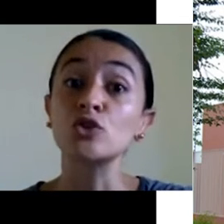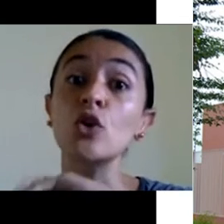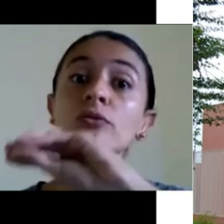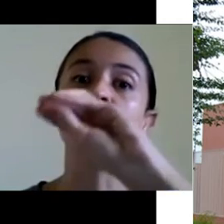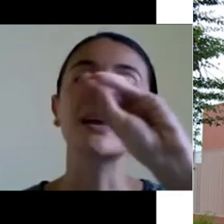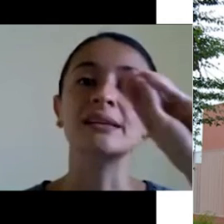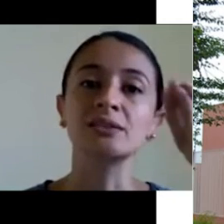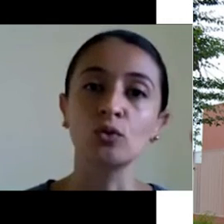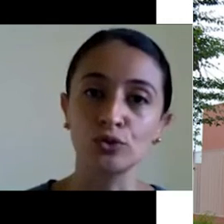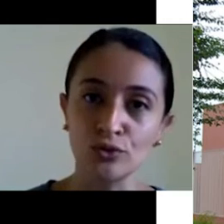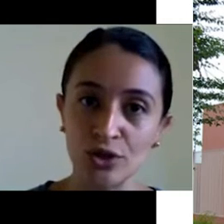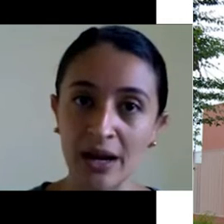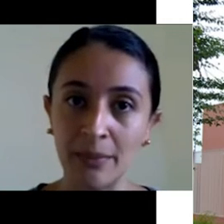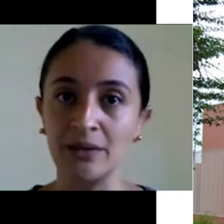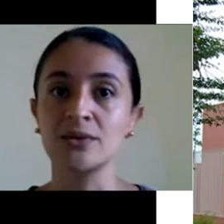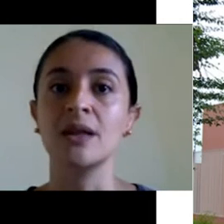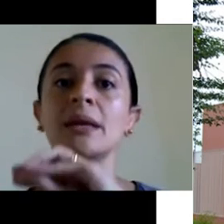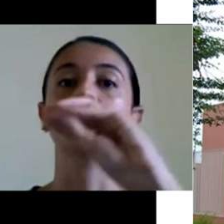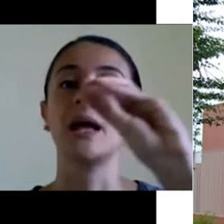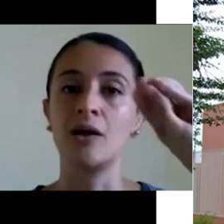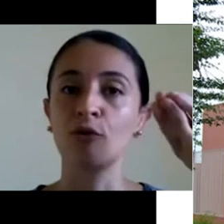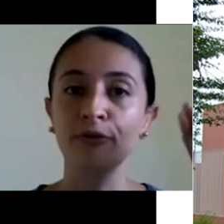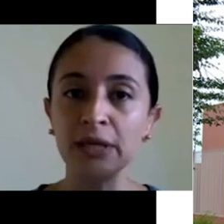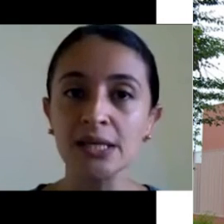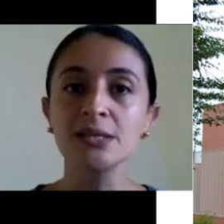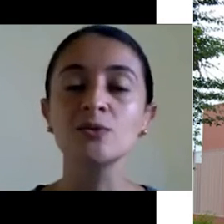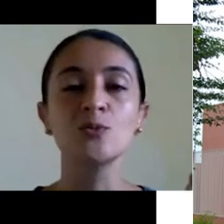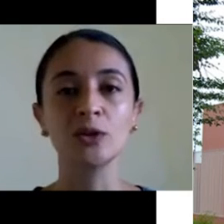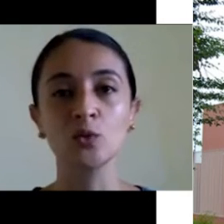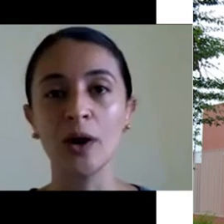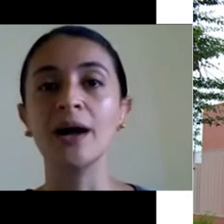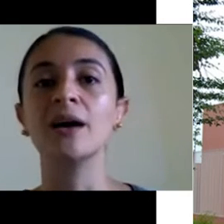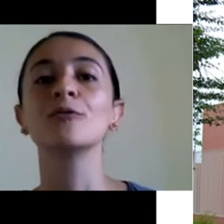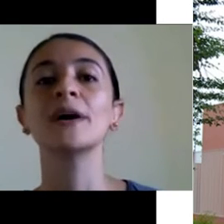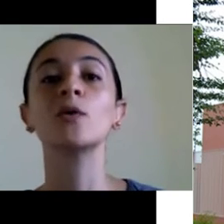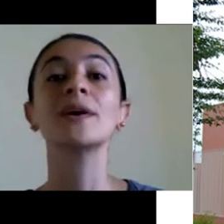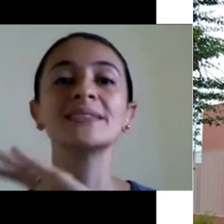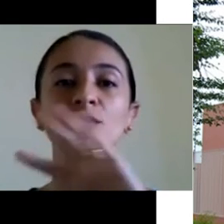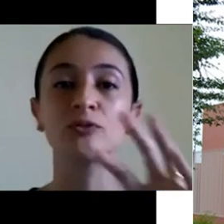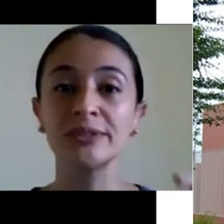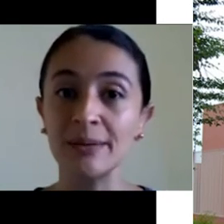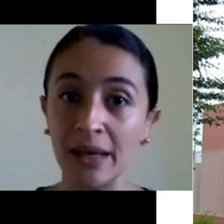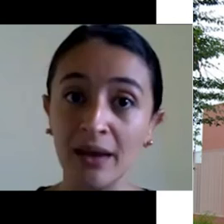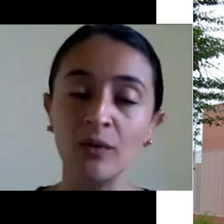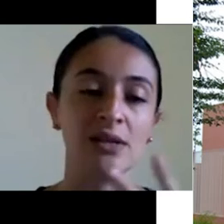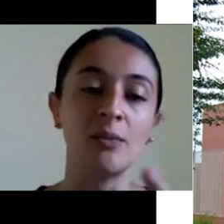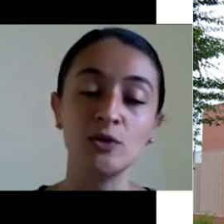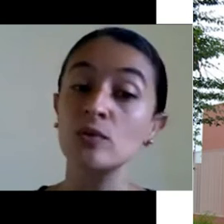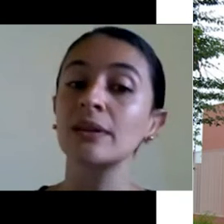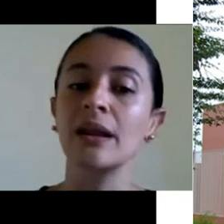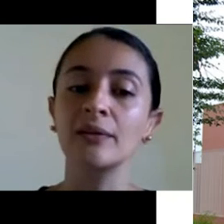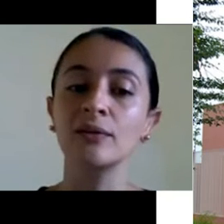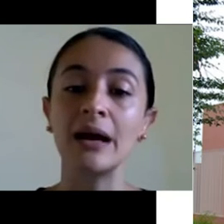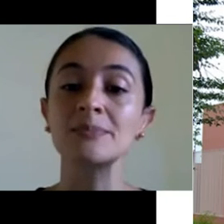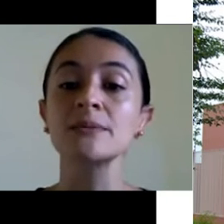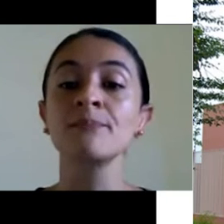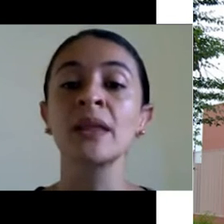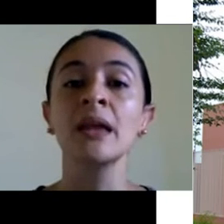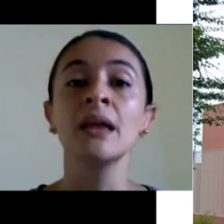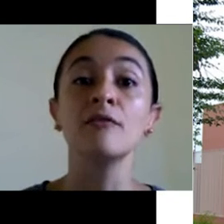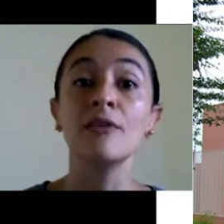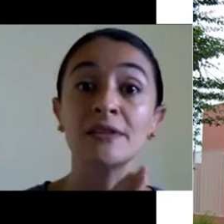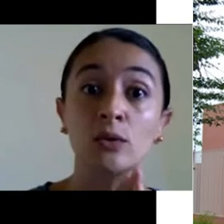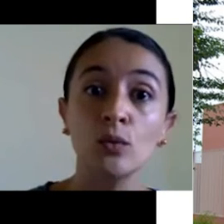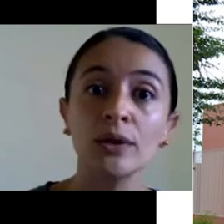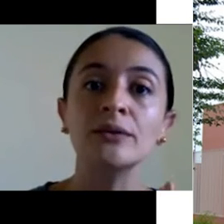a avaliação de todos aqueles conjuntos de elementos. Mental, físico, espiritual. Vai conhecendo você bem. Conhecendo a pessoa que está lá no CAPS.